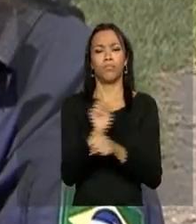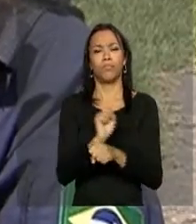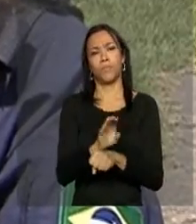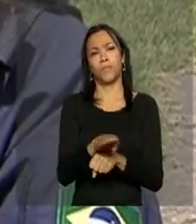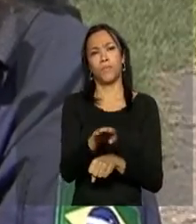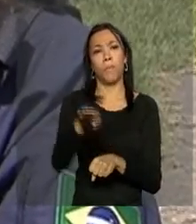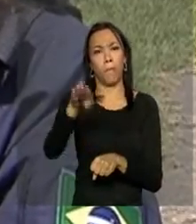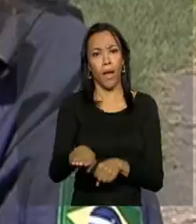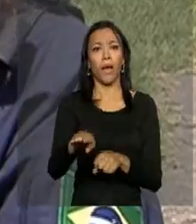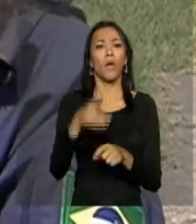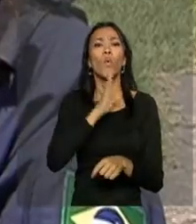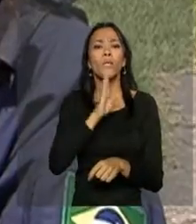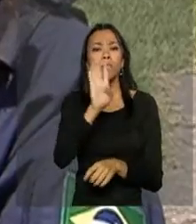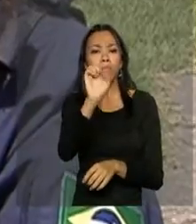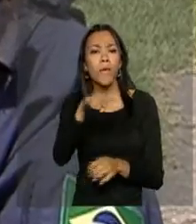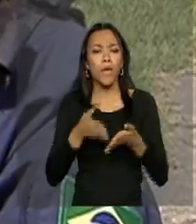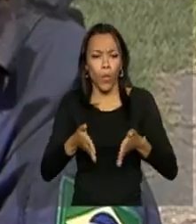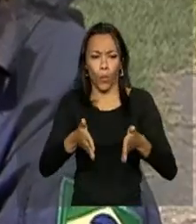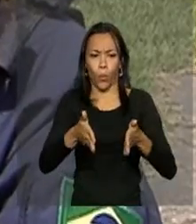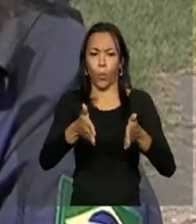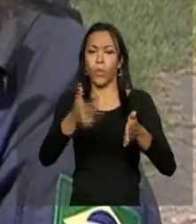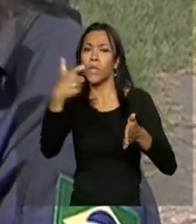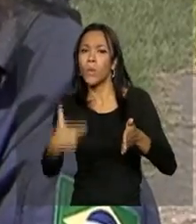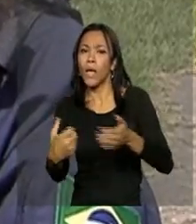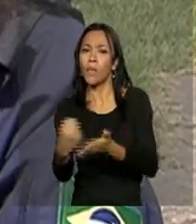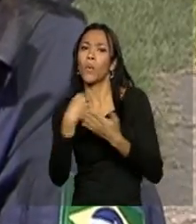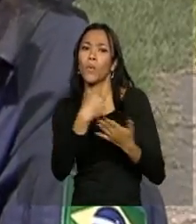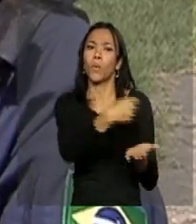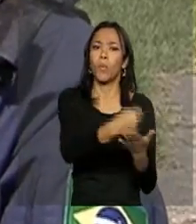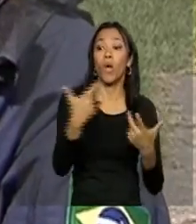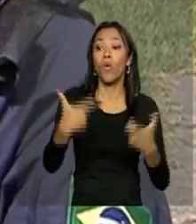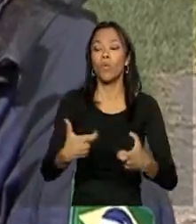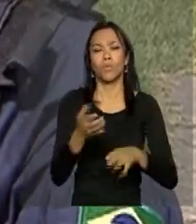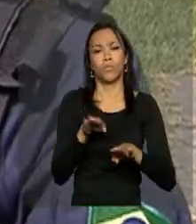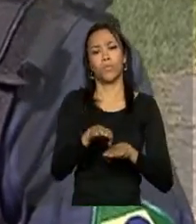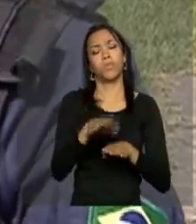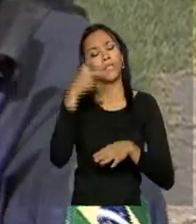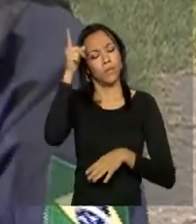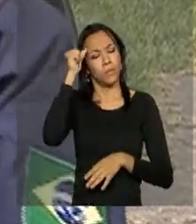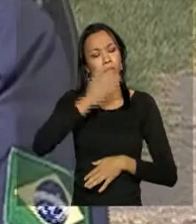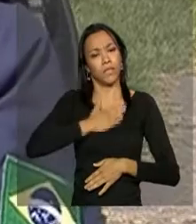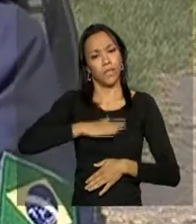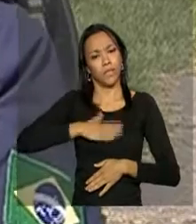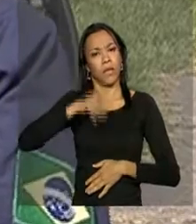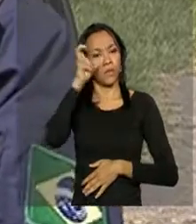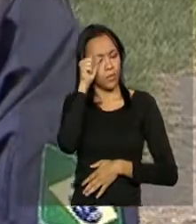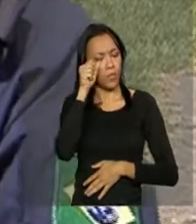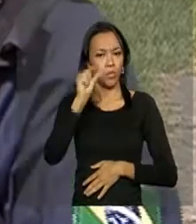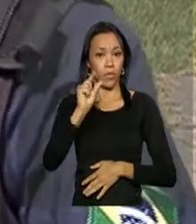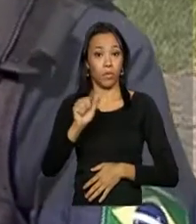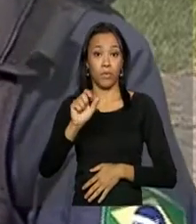conhecer o trajeto, saber se tem pontos de apoio, aonde que tem, procurar descansar antes de pegar a estrada